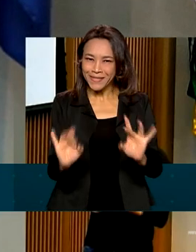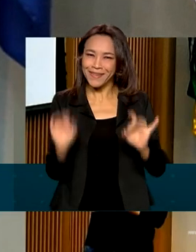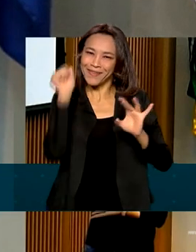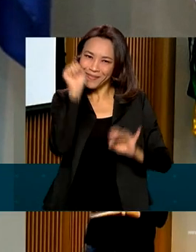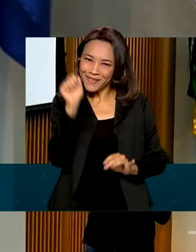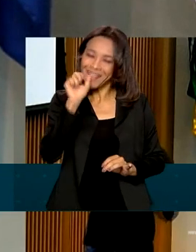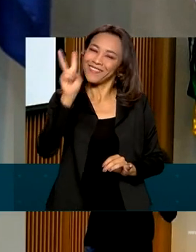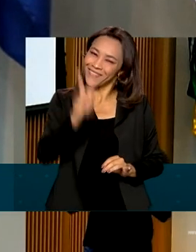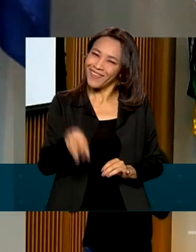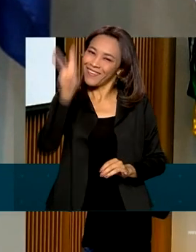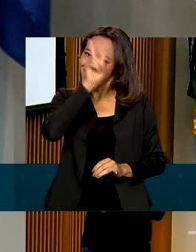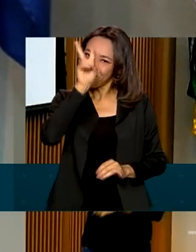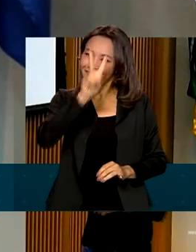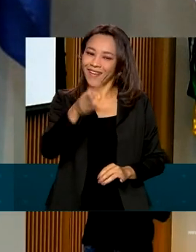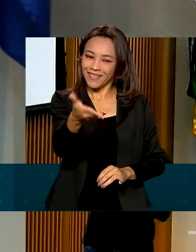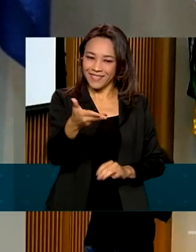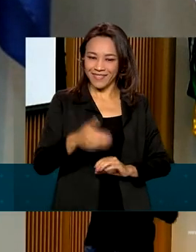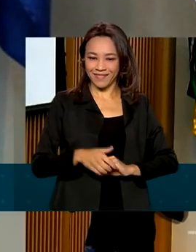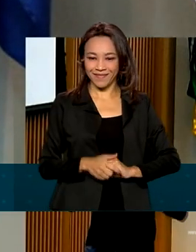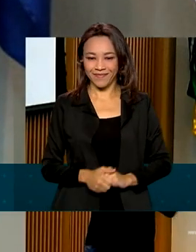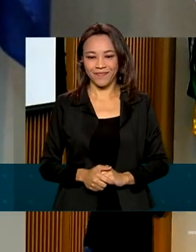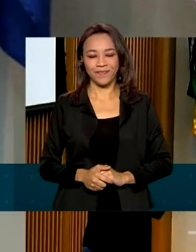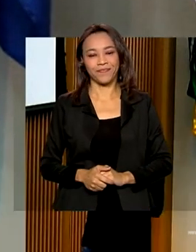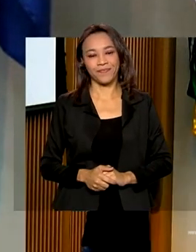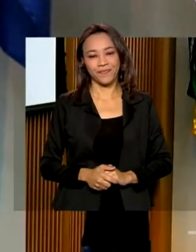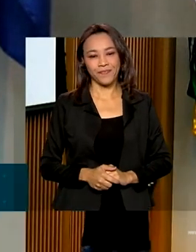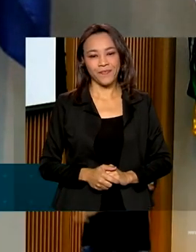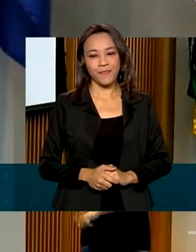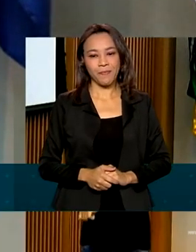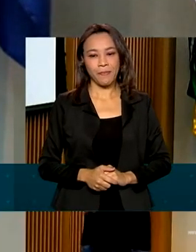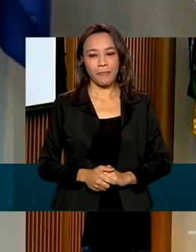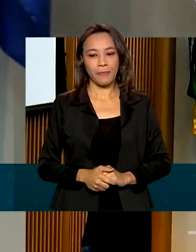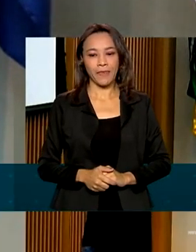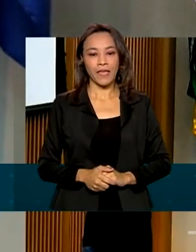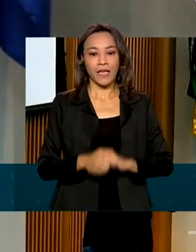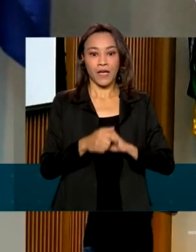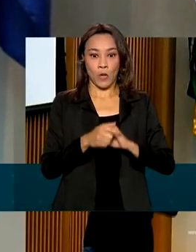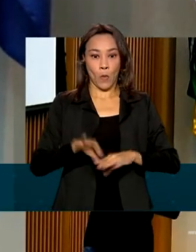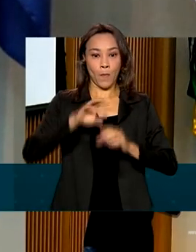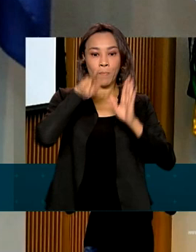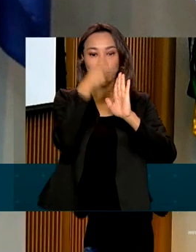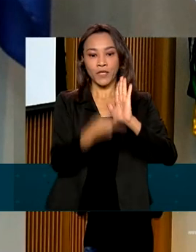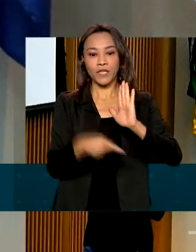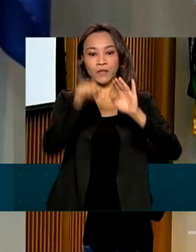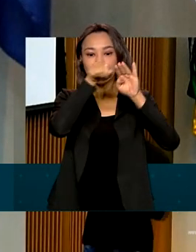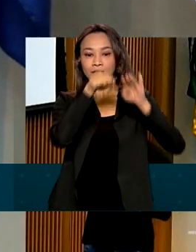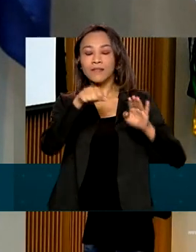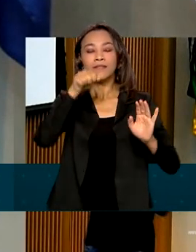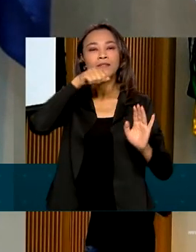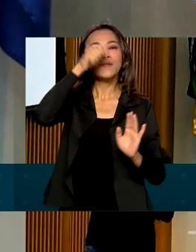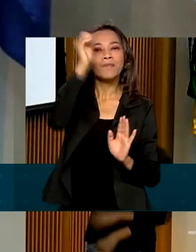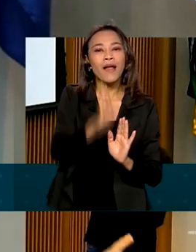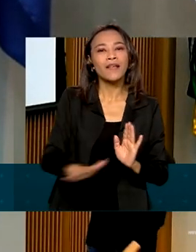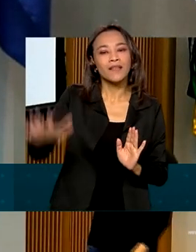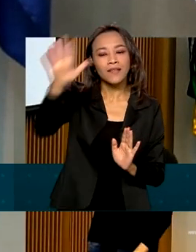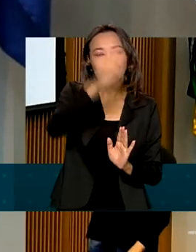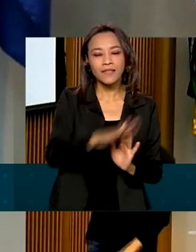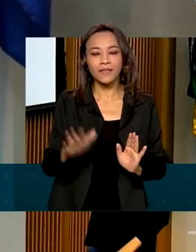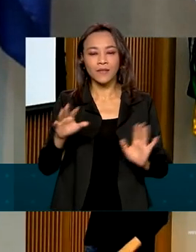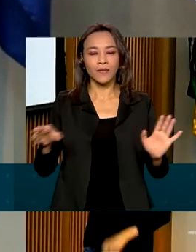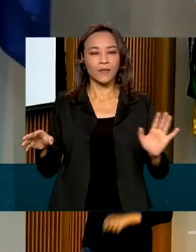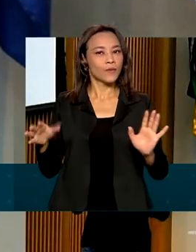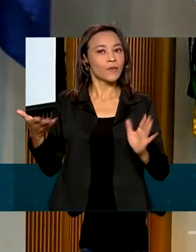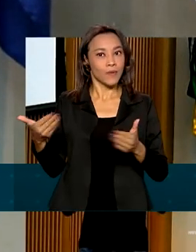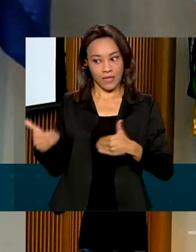foram lembradas. Através da educação, com o projeto Igualdade Racial das Escolas, que um projeto nacional, através da saúde,